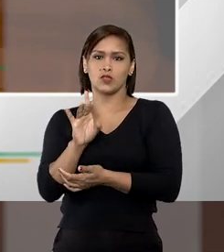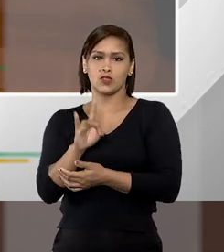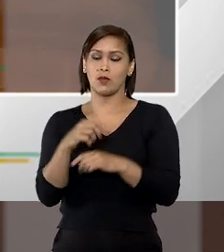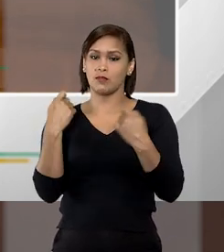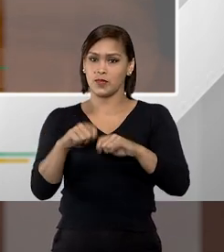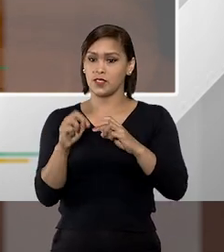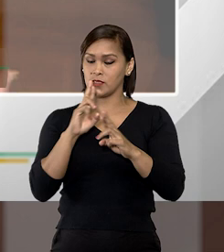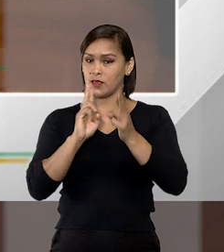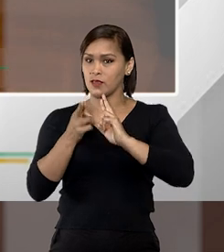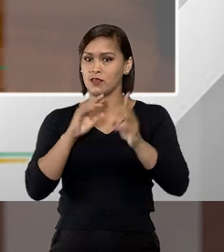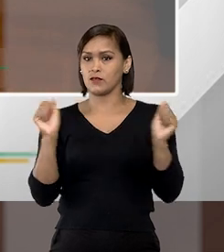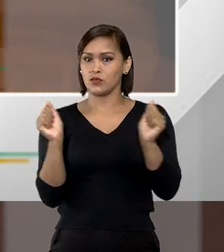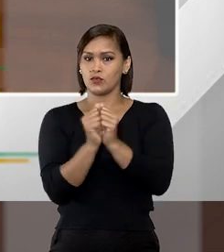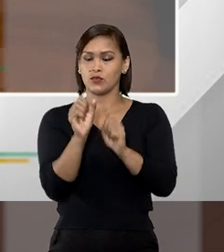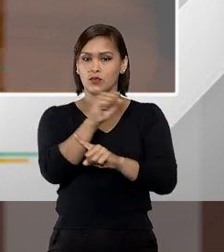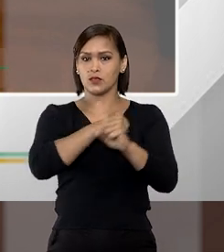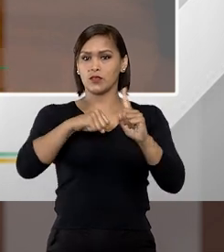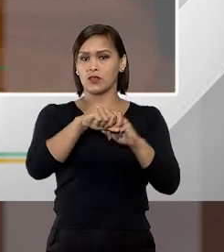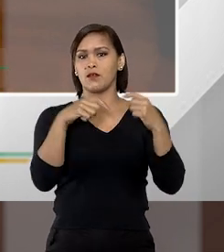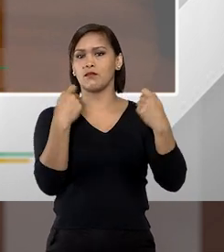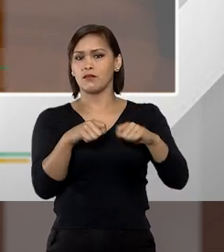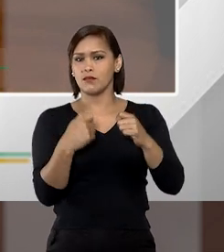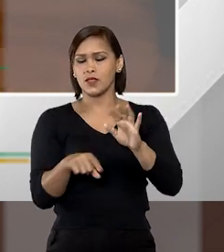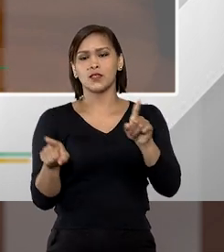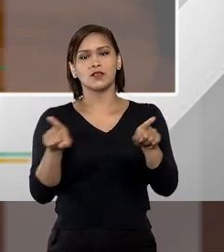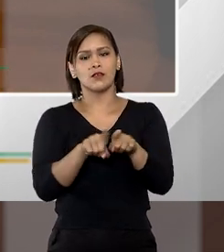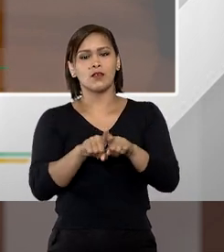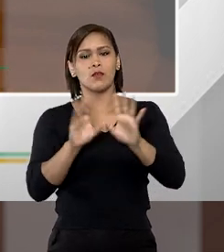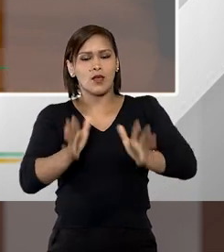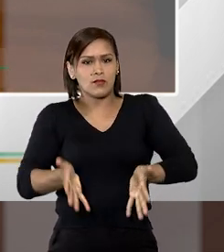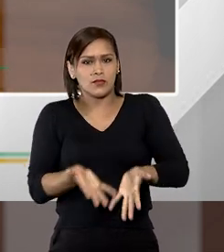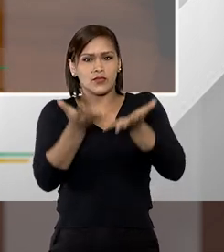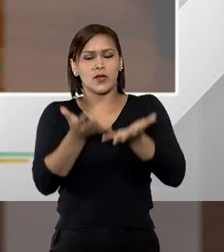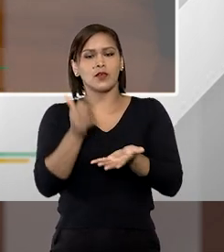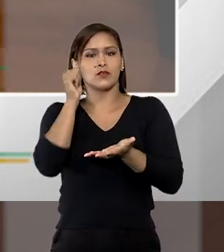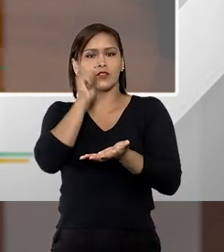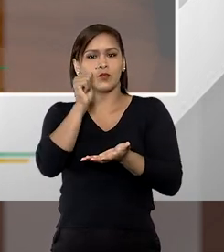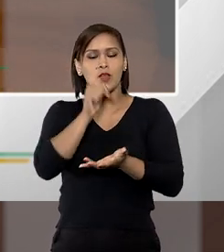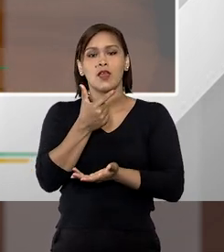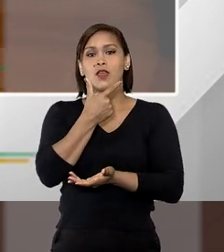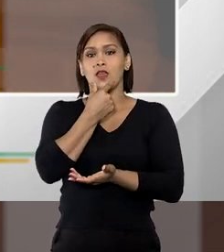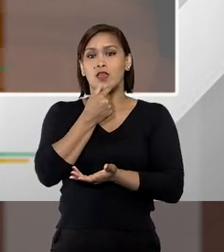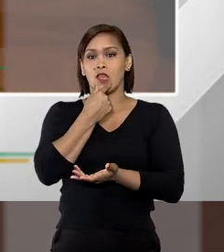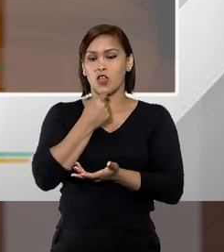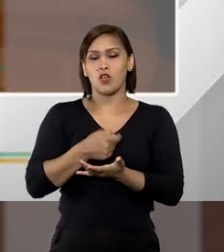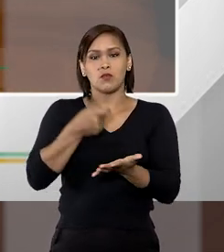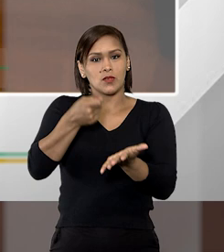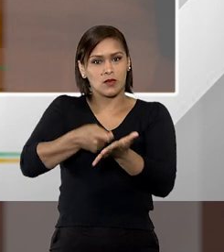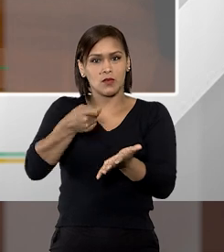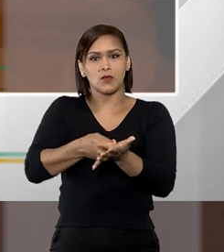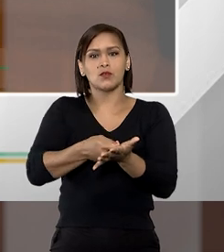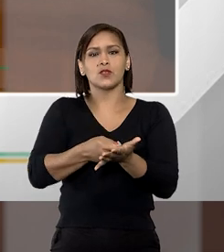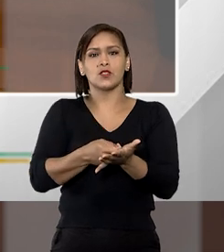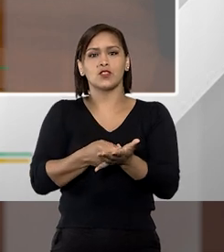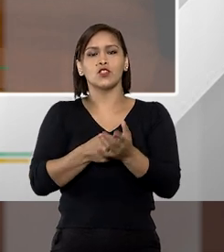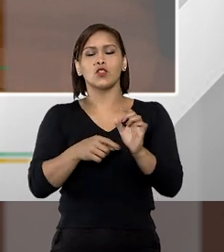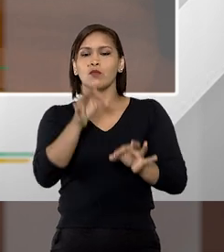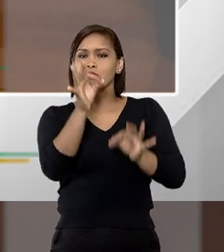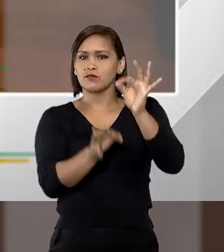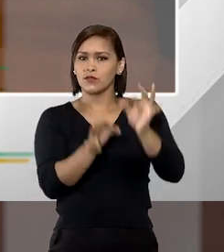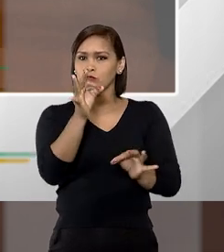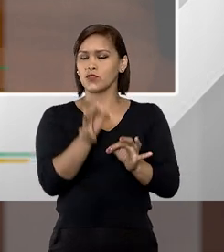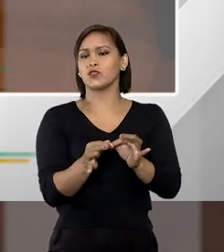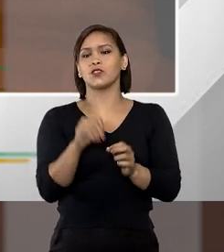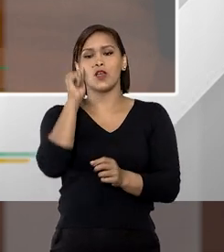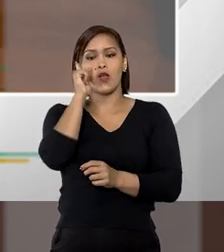que resolver pela sociedade e precisamos então de empenho de mulheres e homens comprometidos com uma questão de justiça